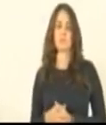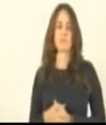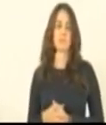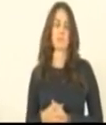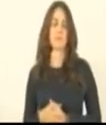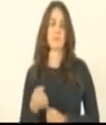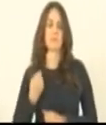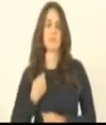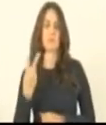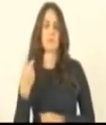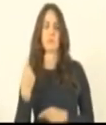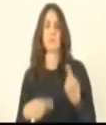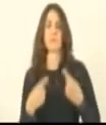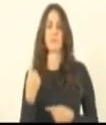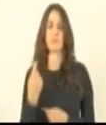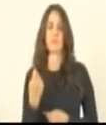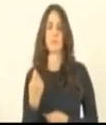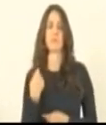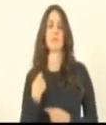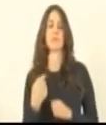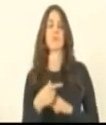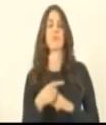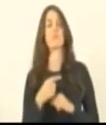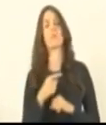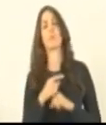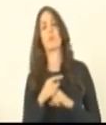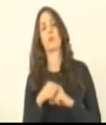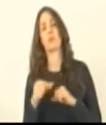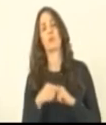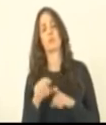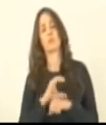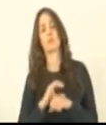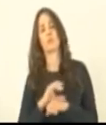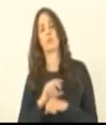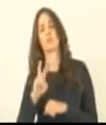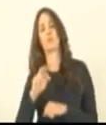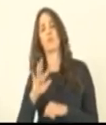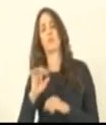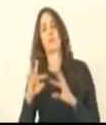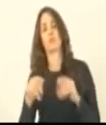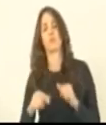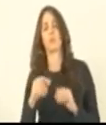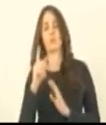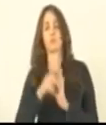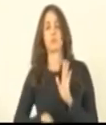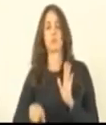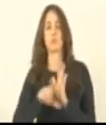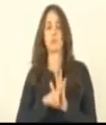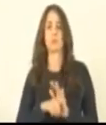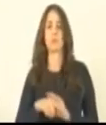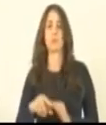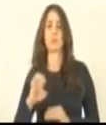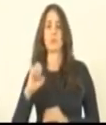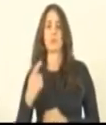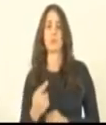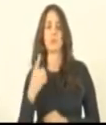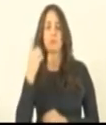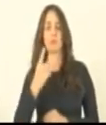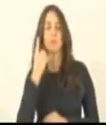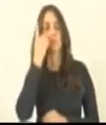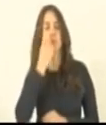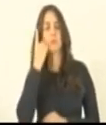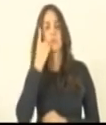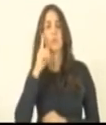Item 2, discussão única no termo do artigo 66, parágrafo 6 da Constituição Estadual, de veto total, Projeto de Lei 321-22, ex-deputado Bruno